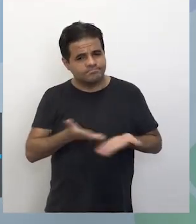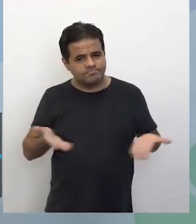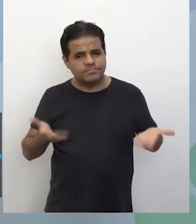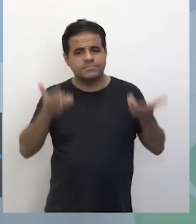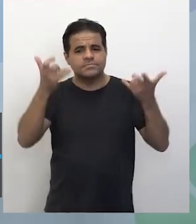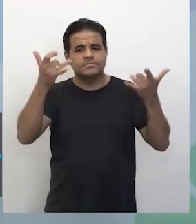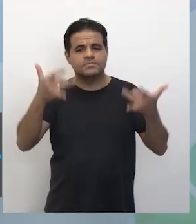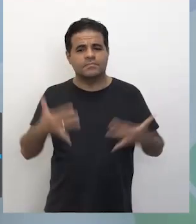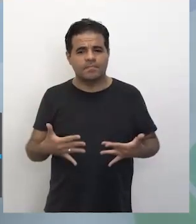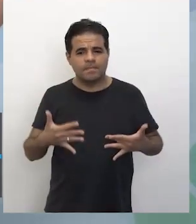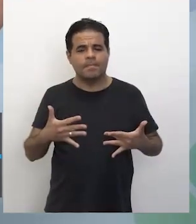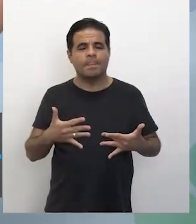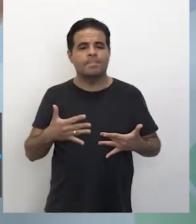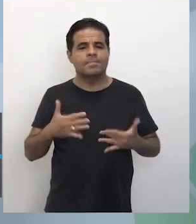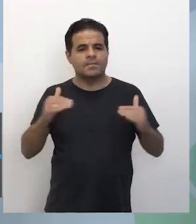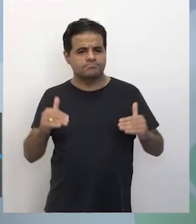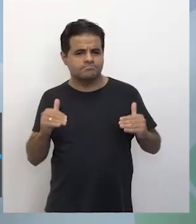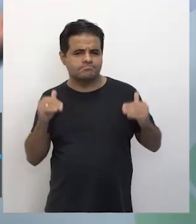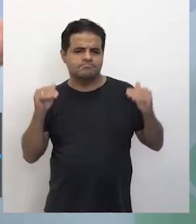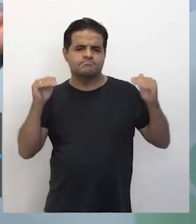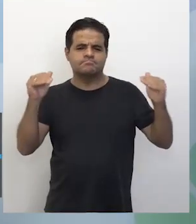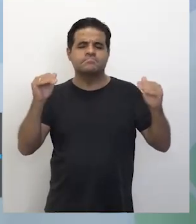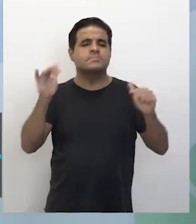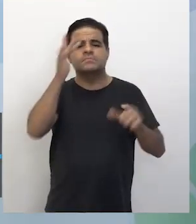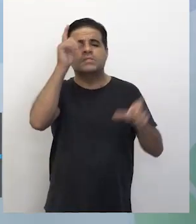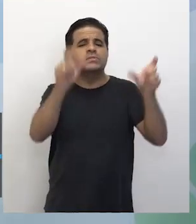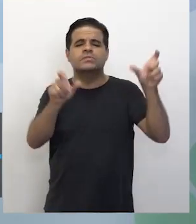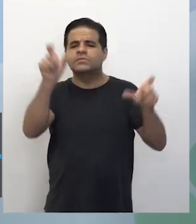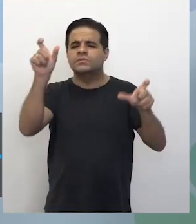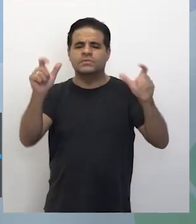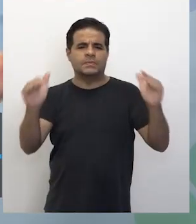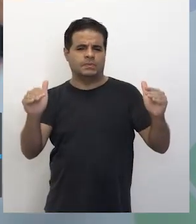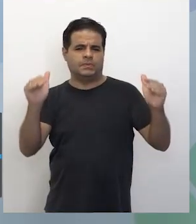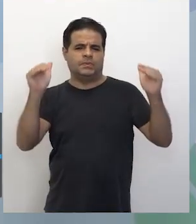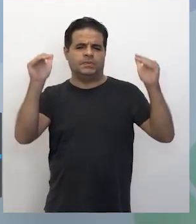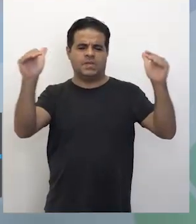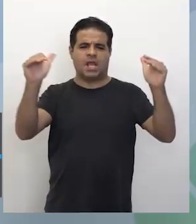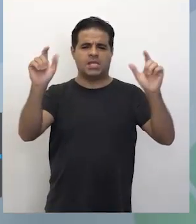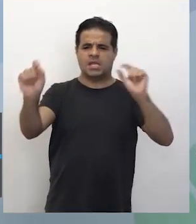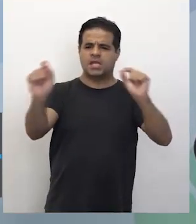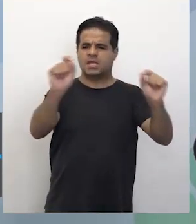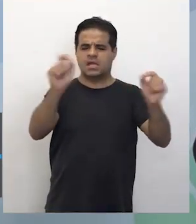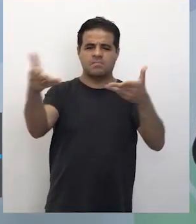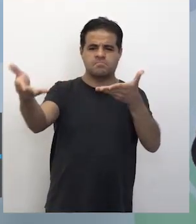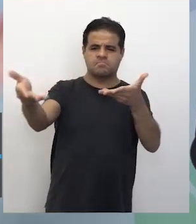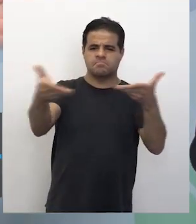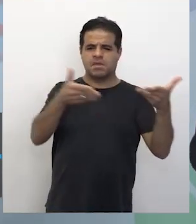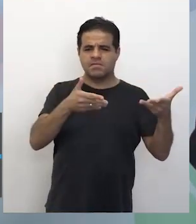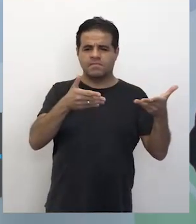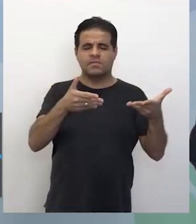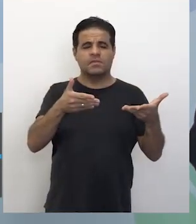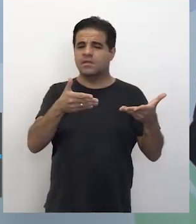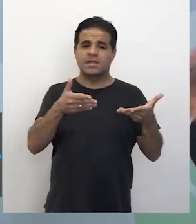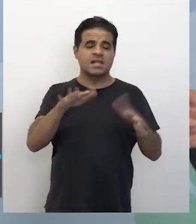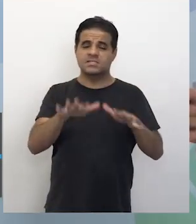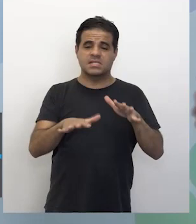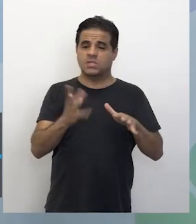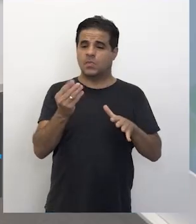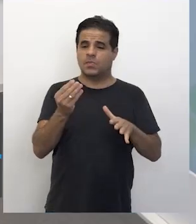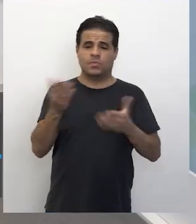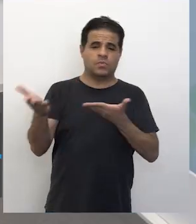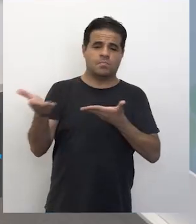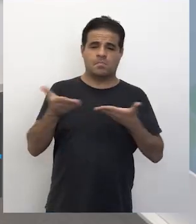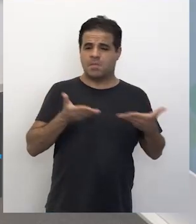falou, às vezes a gente hierarquiza quem são os, quem é bem-vindo e quem nem é tão bem-vindo assim.